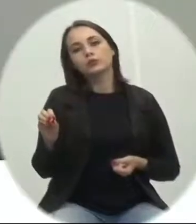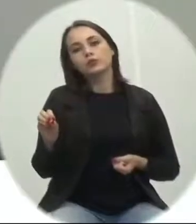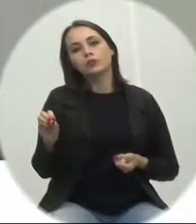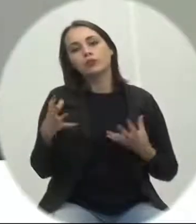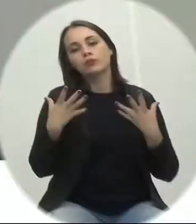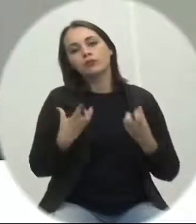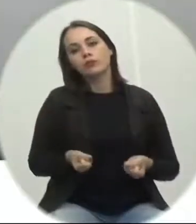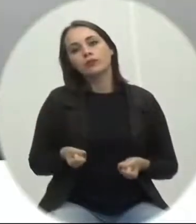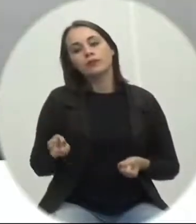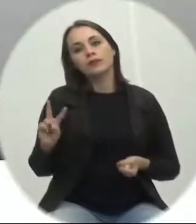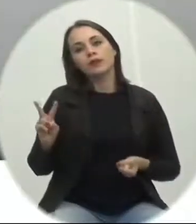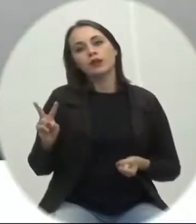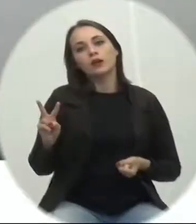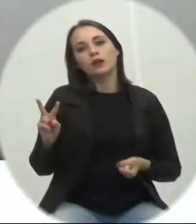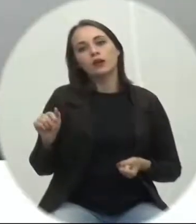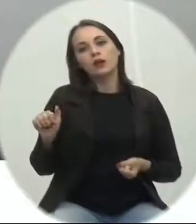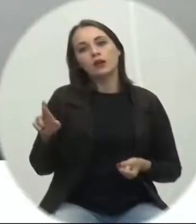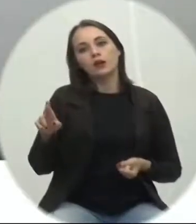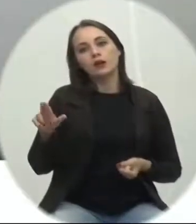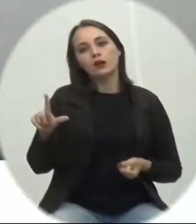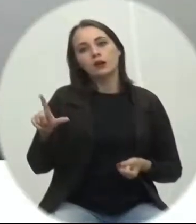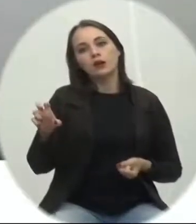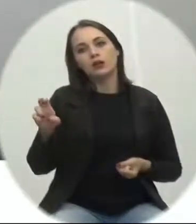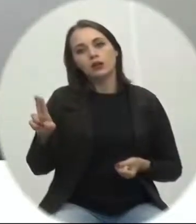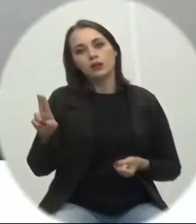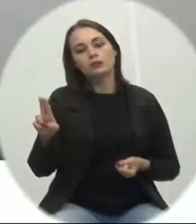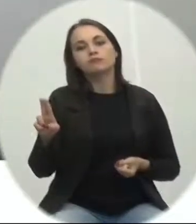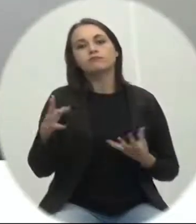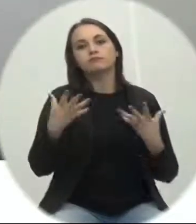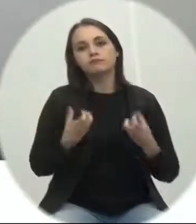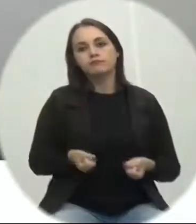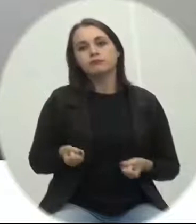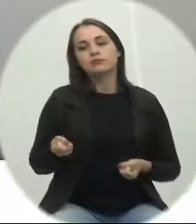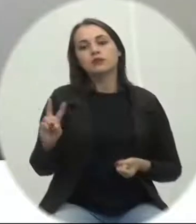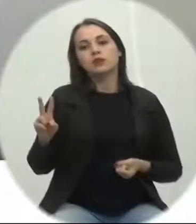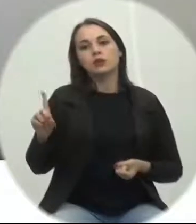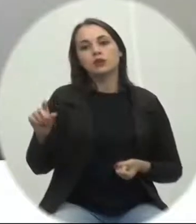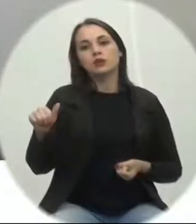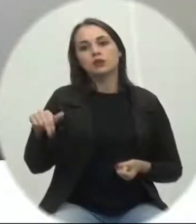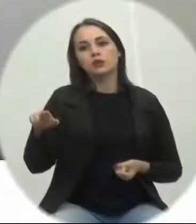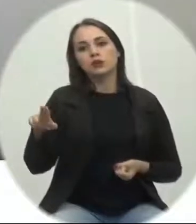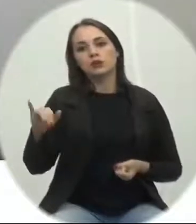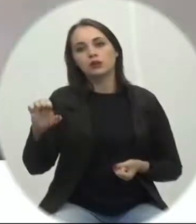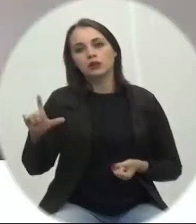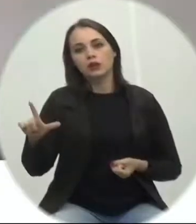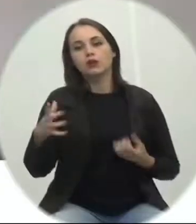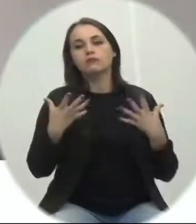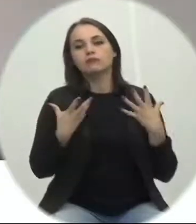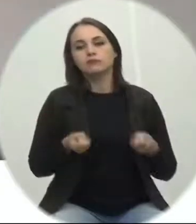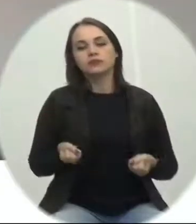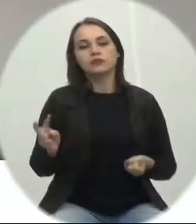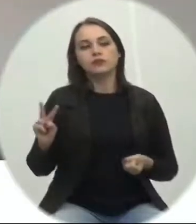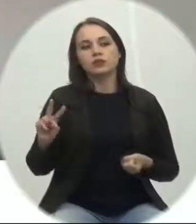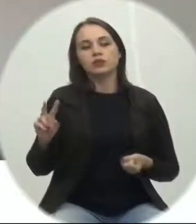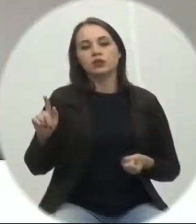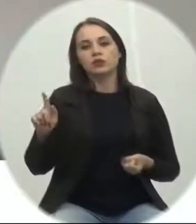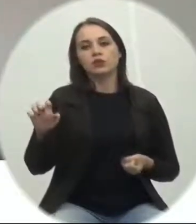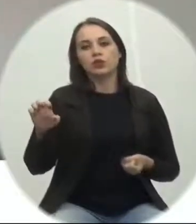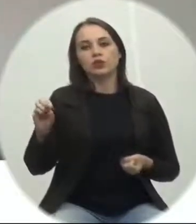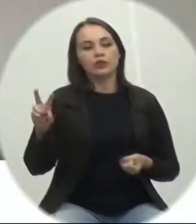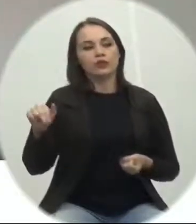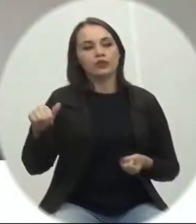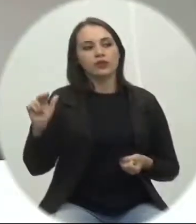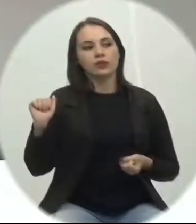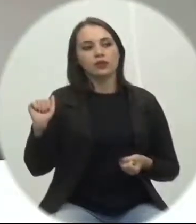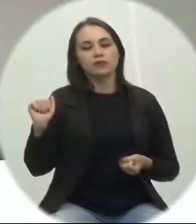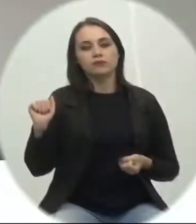favorável a favor vereador Arleuda Silveira a favor vereador Daniel Antunes a favor a favor vereadora Giovana Zanetti